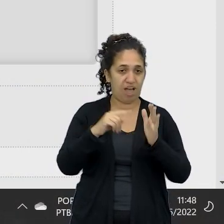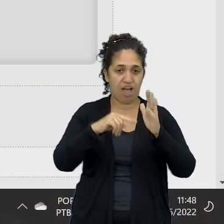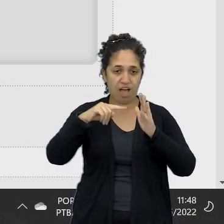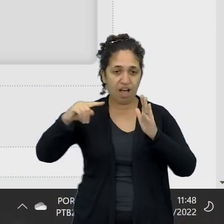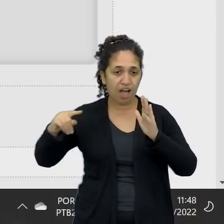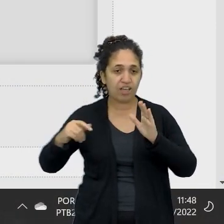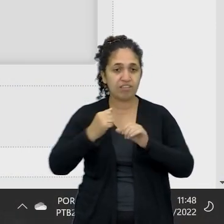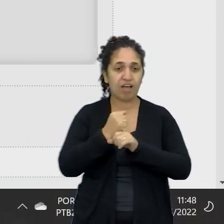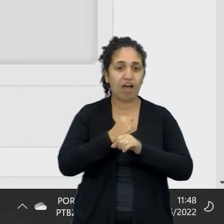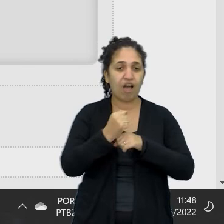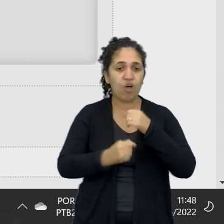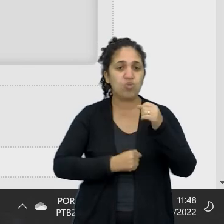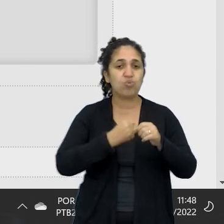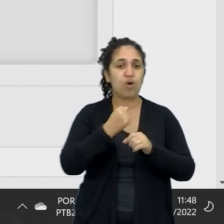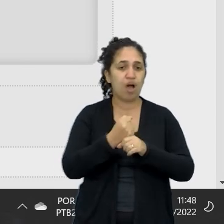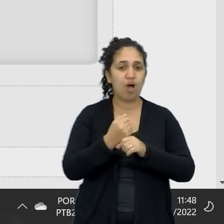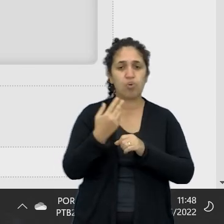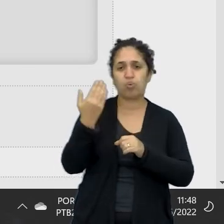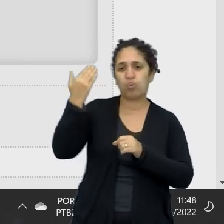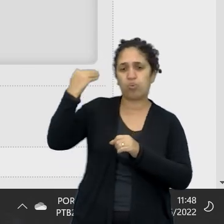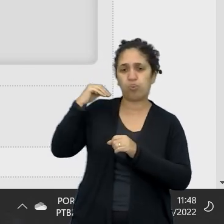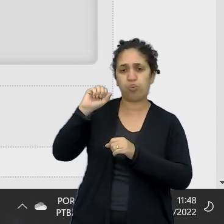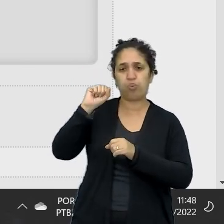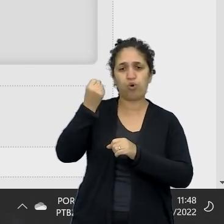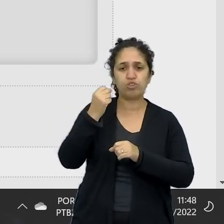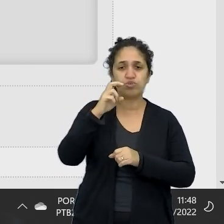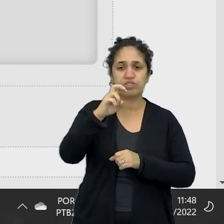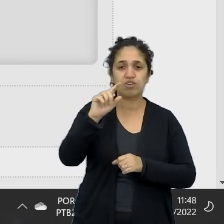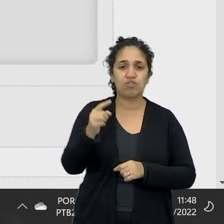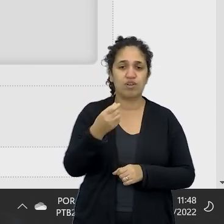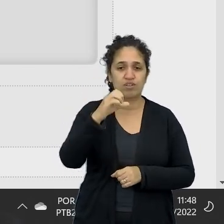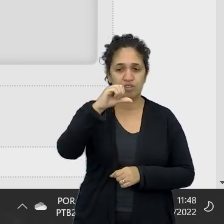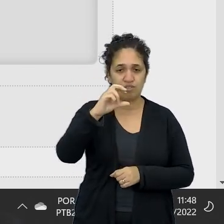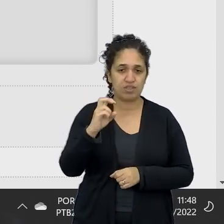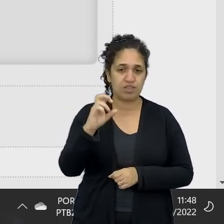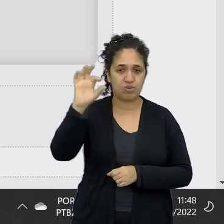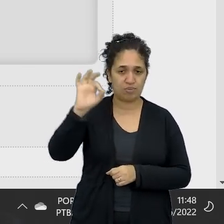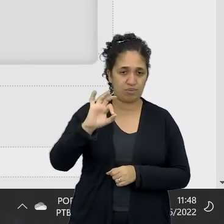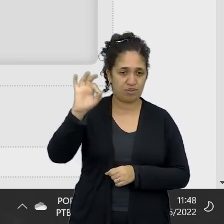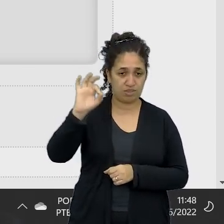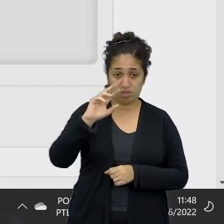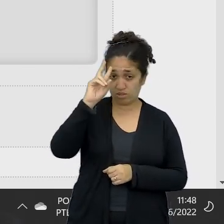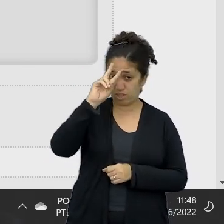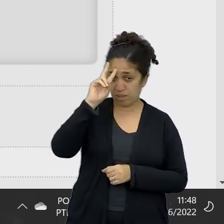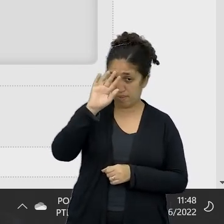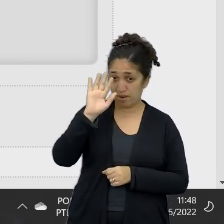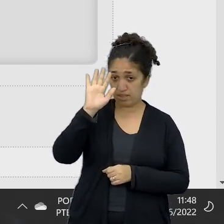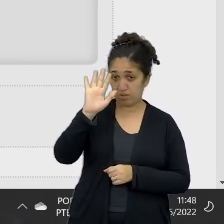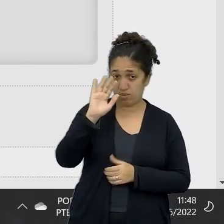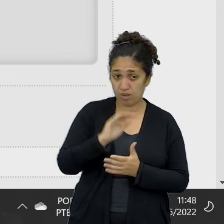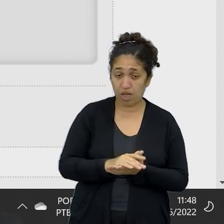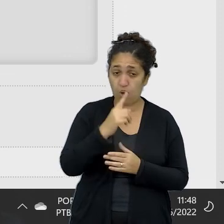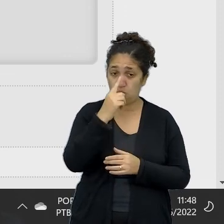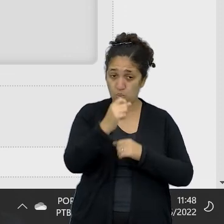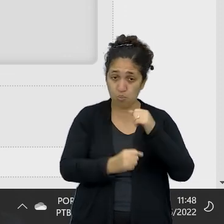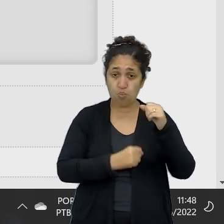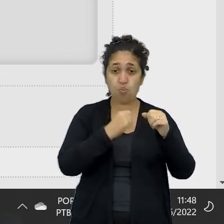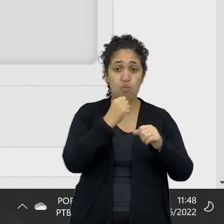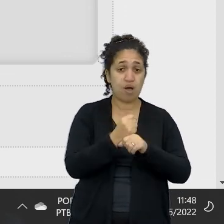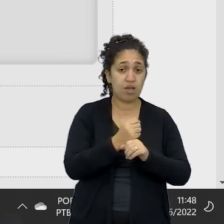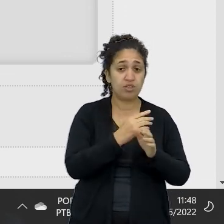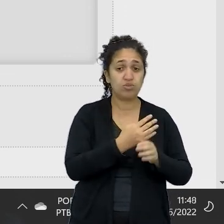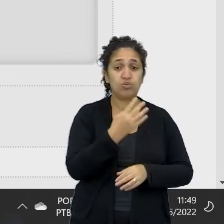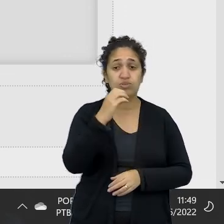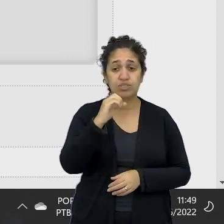anual aí, da poupança nos últimos oito anos, foi 5,95%, lembrando que é o ano, ela equivale a 0